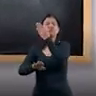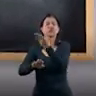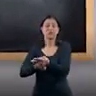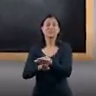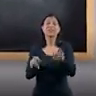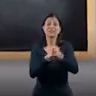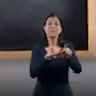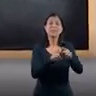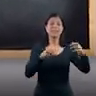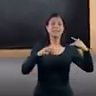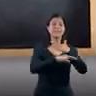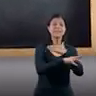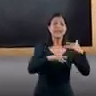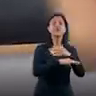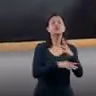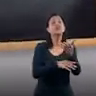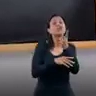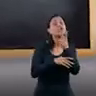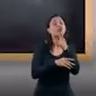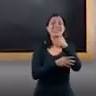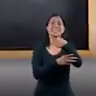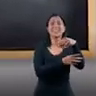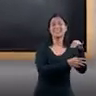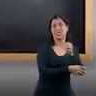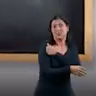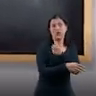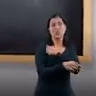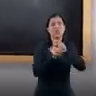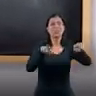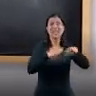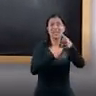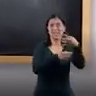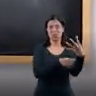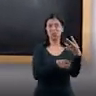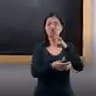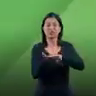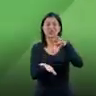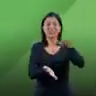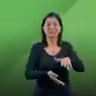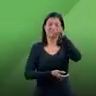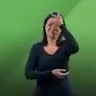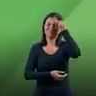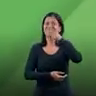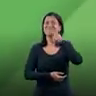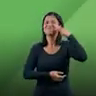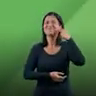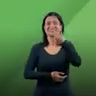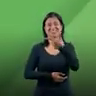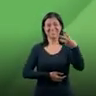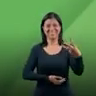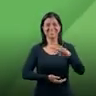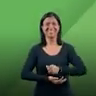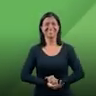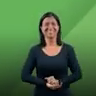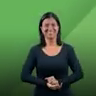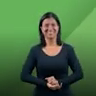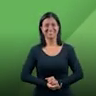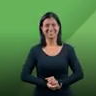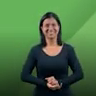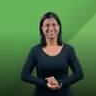Escola São Vicente, no centro, para atender 700 alunos em 14 salas em dois turnos. Gandine Prefeito 23